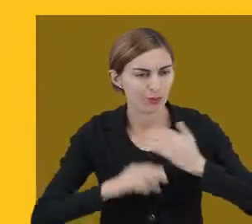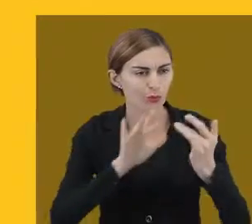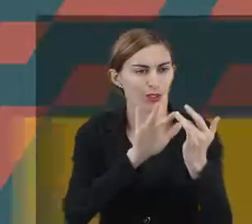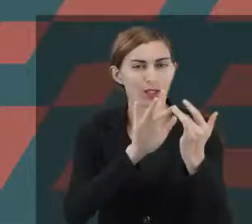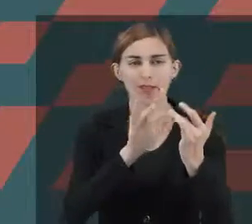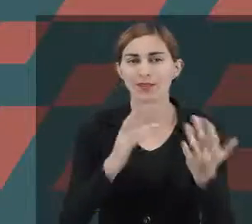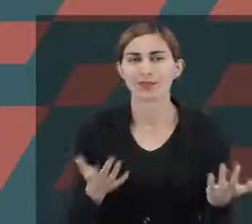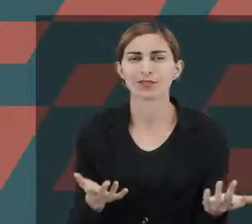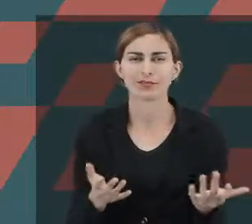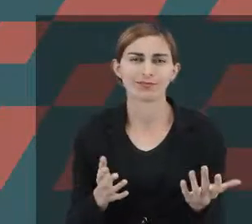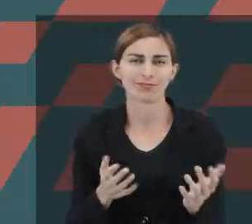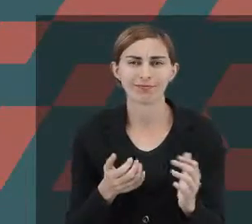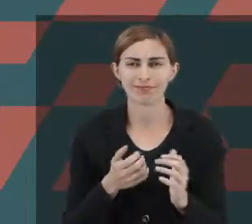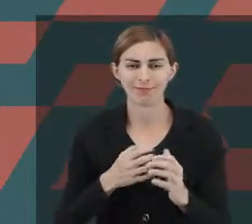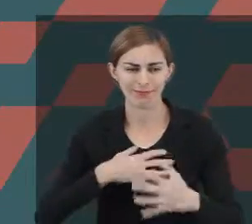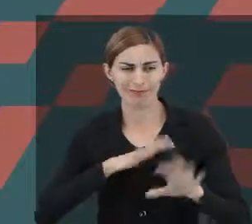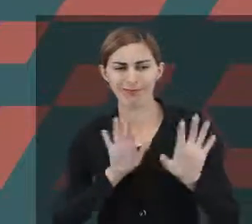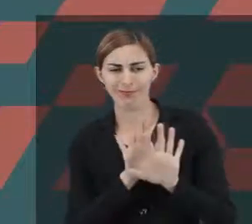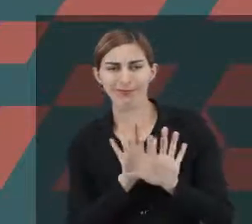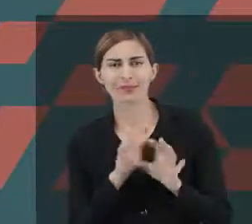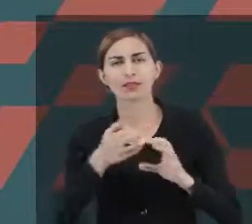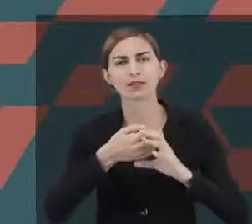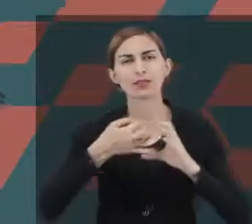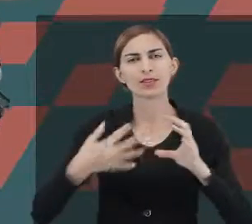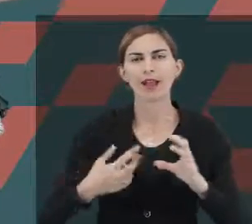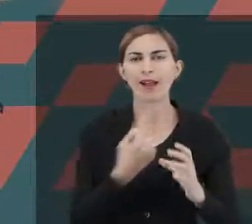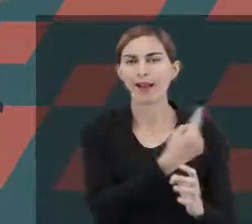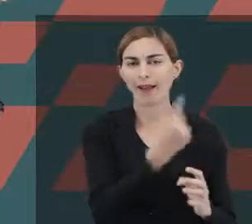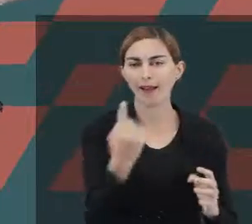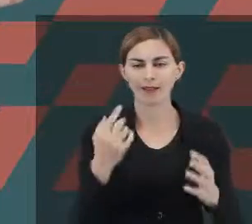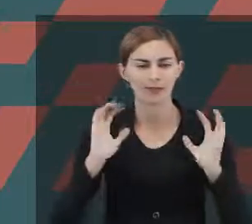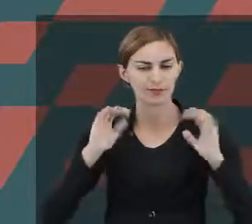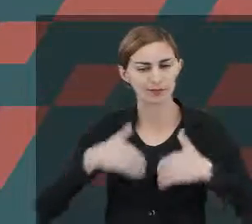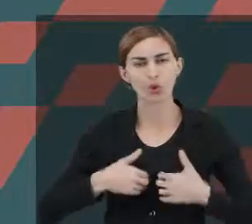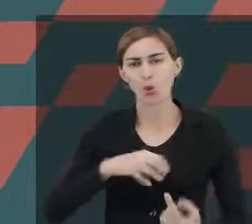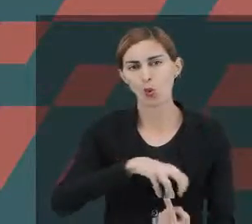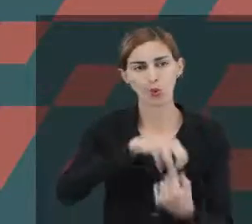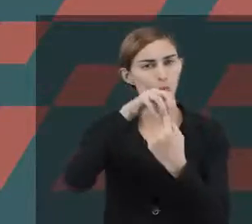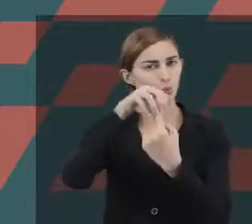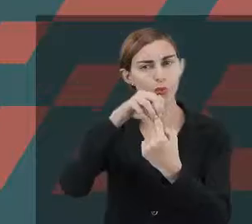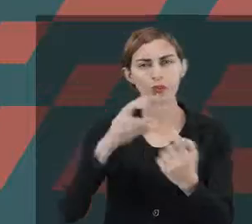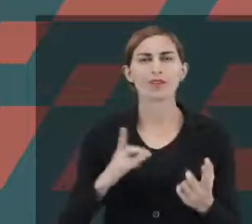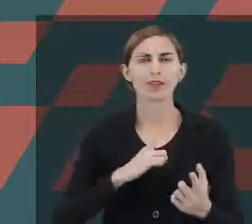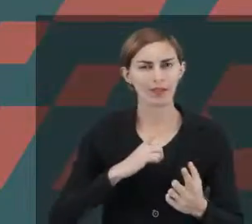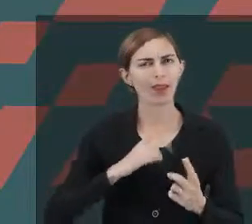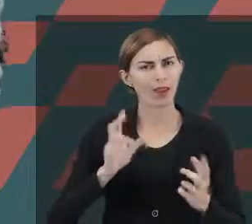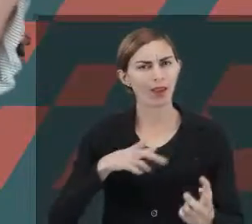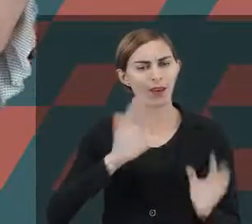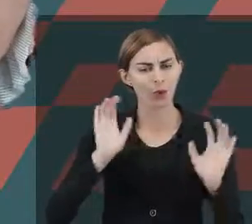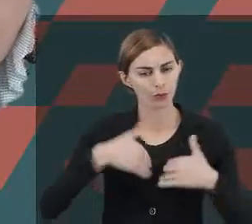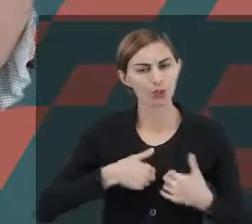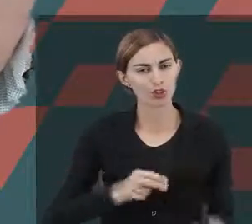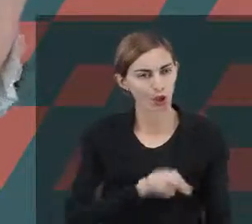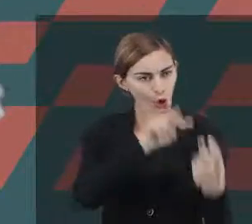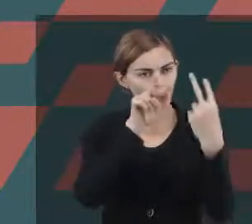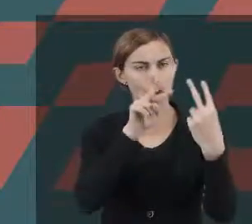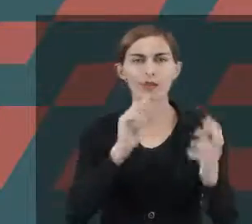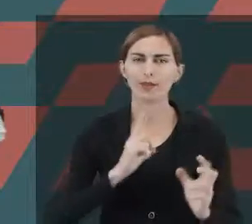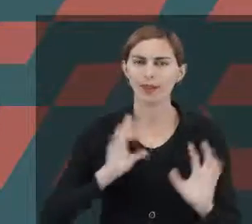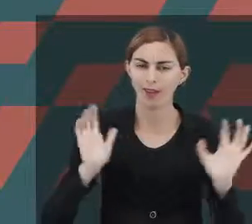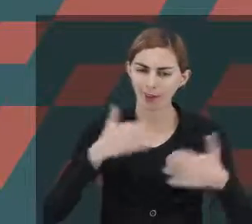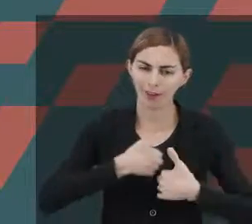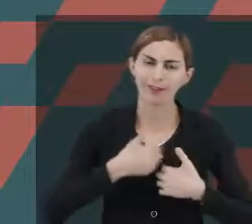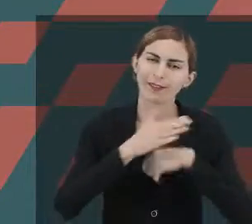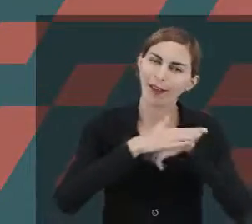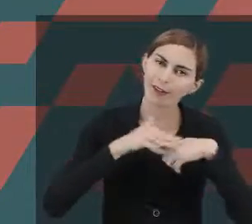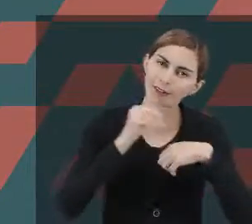pode generalizar essas características. Cada autista é único. Existem autistas que abraçam, autistas que olham no olho. Autistas que